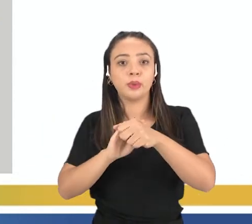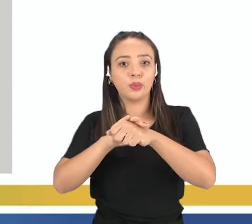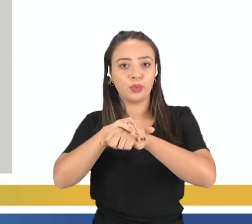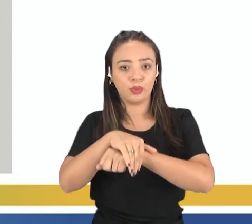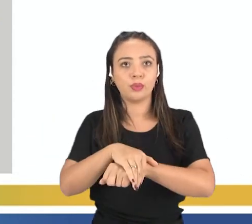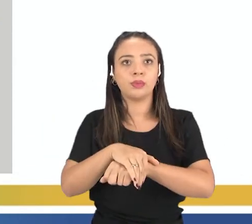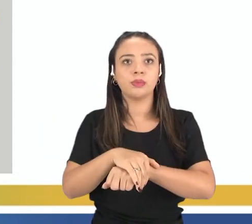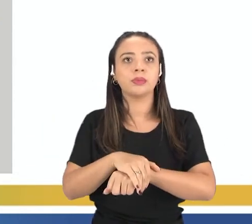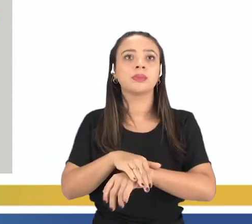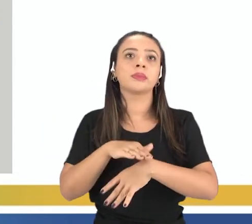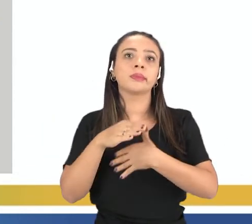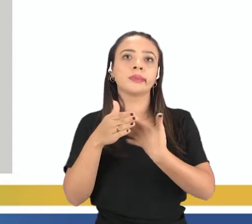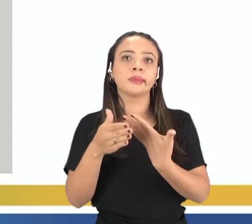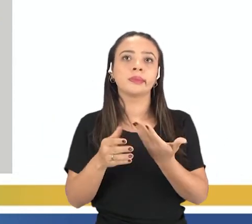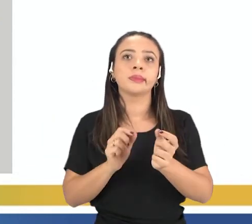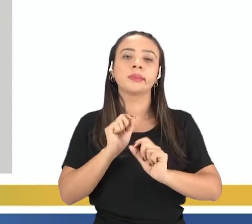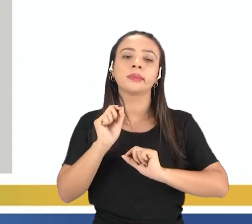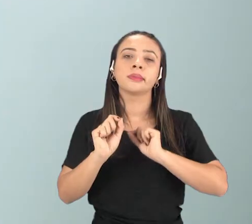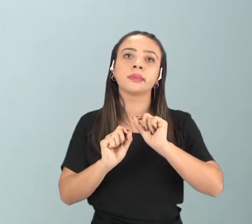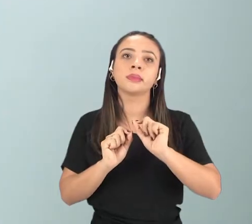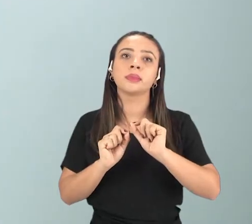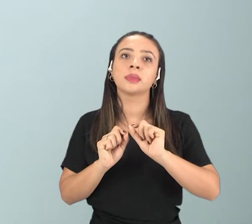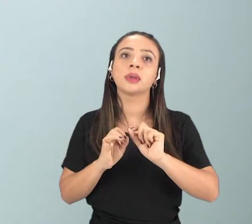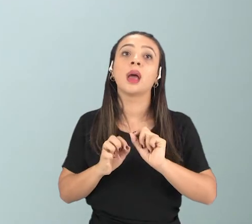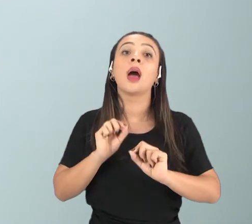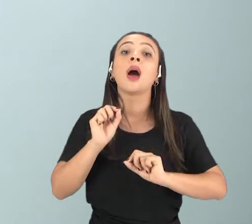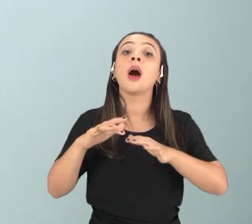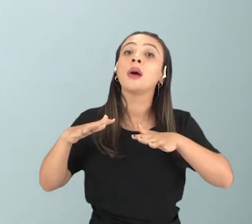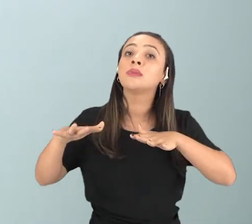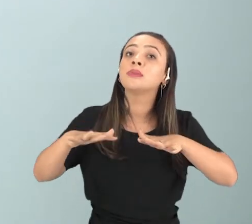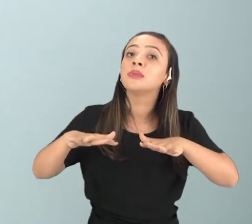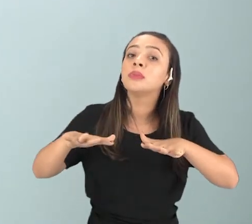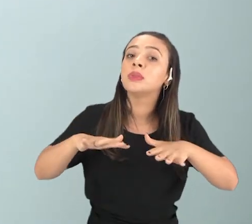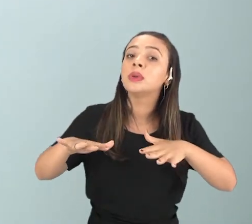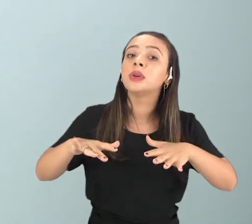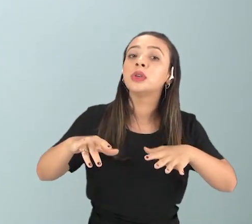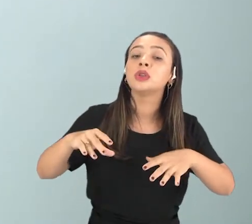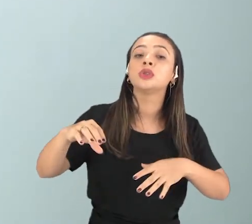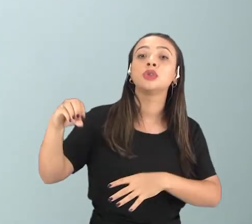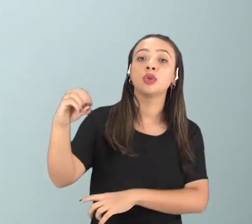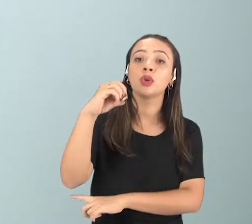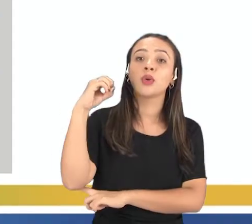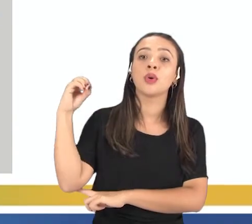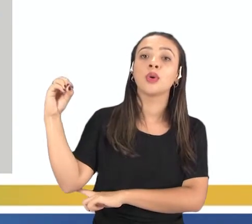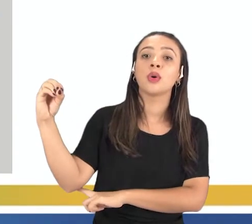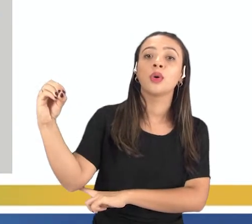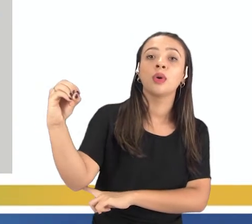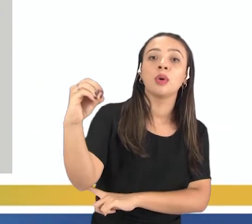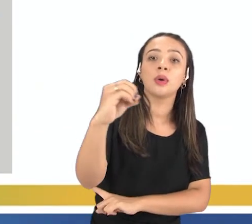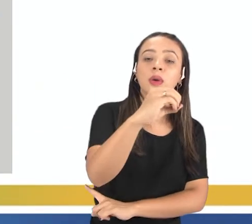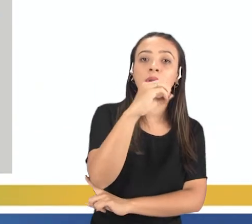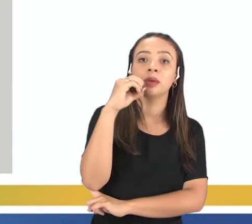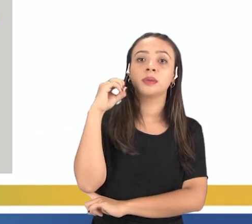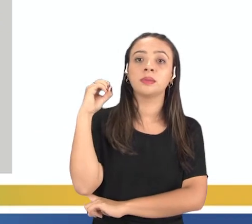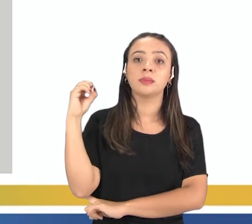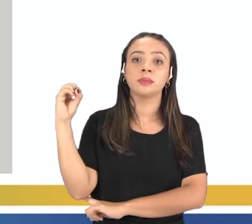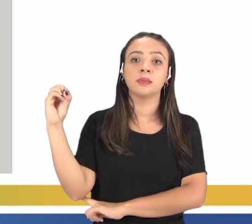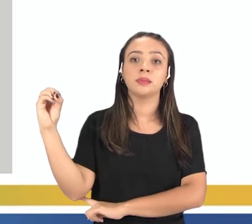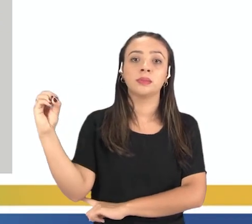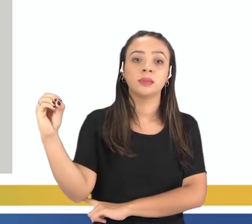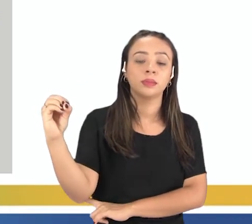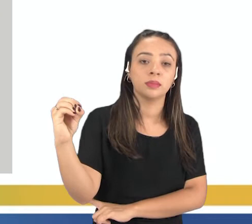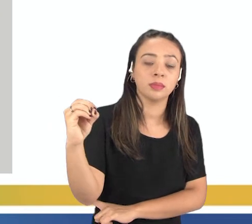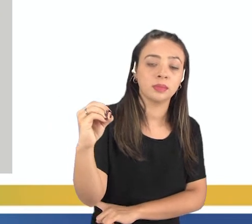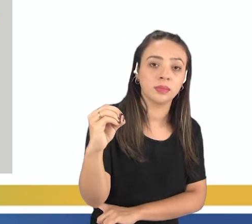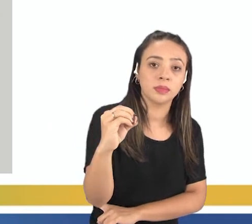movimento que ocasiona a sucessão entre dias e noites é o movimento de rotação. A Terra faz a rotação e aí uma face